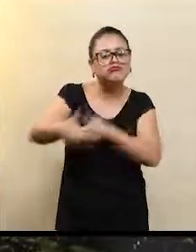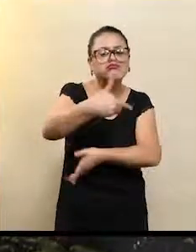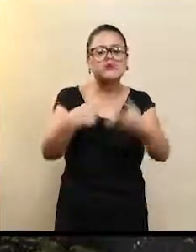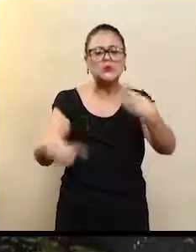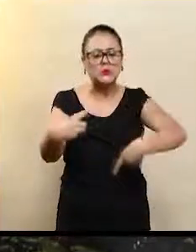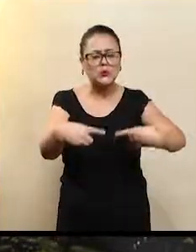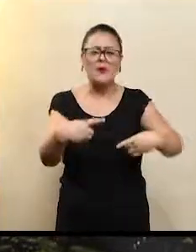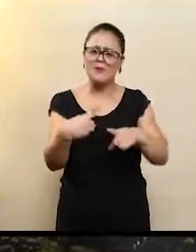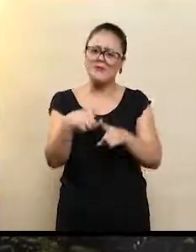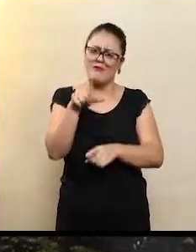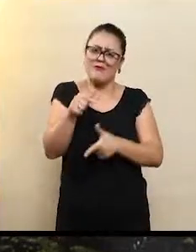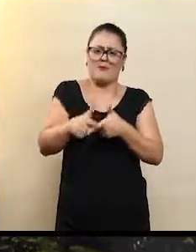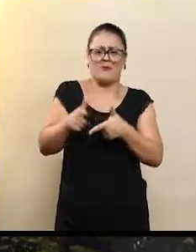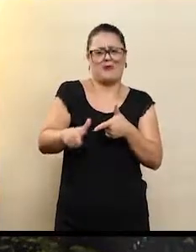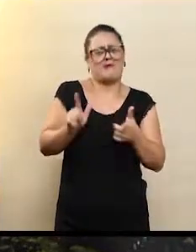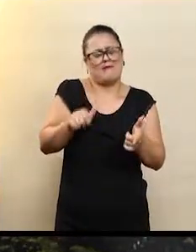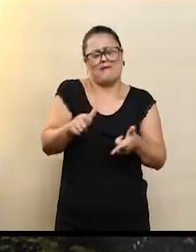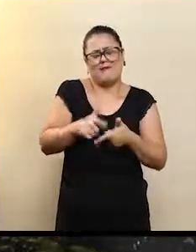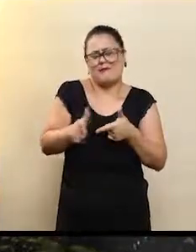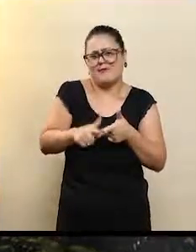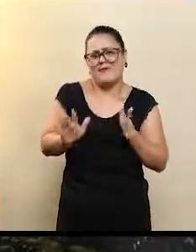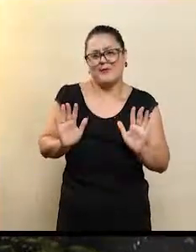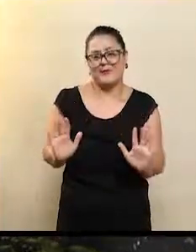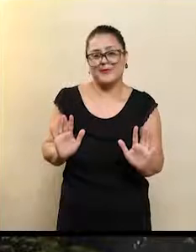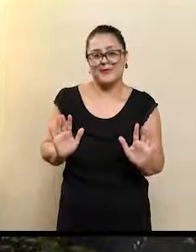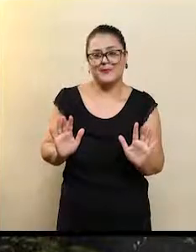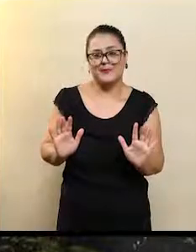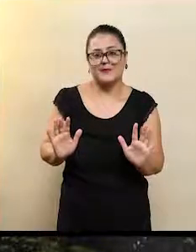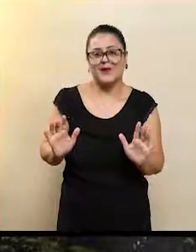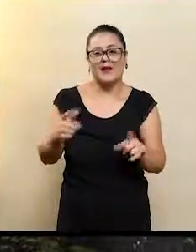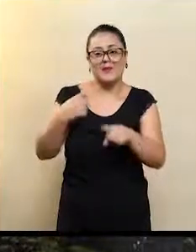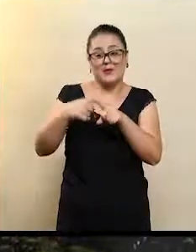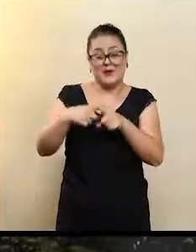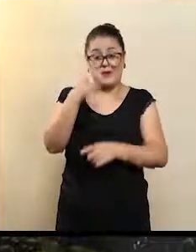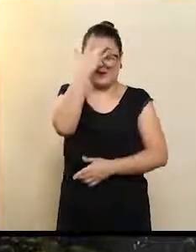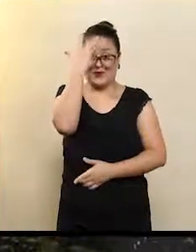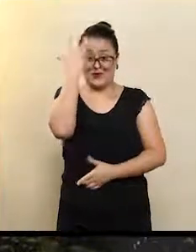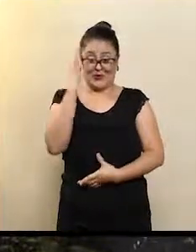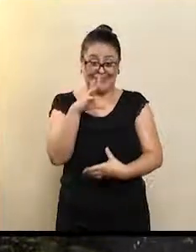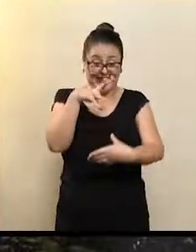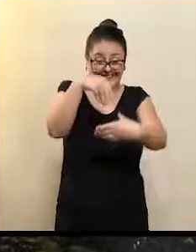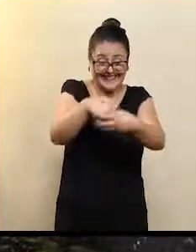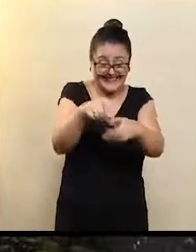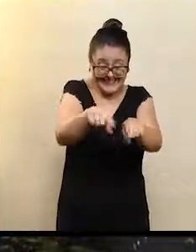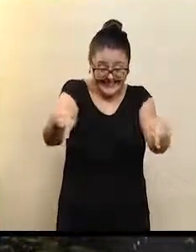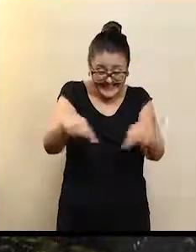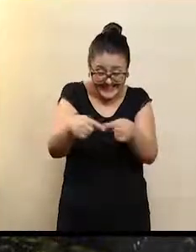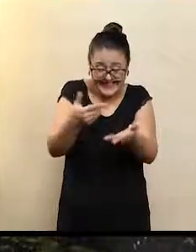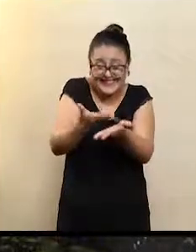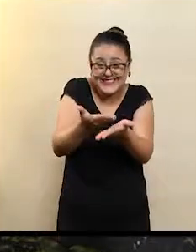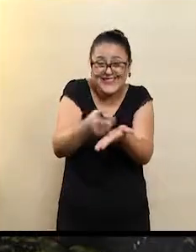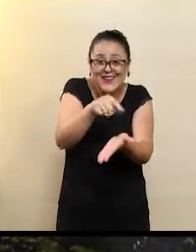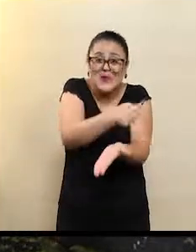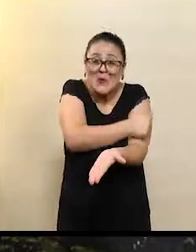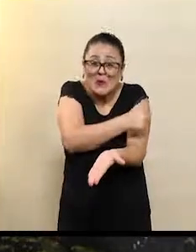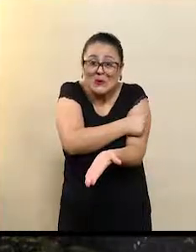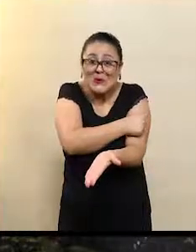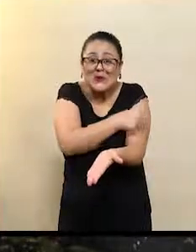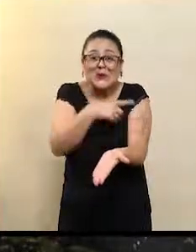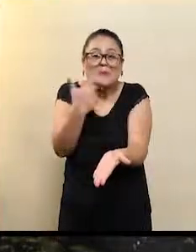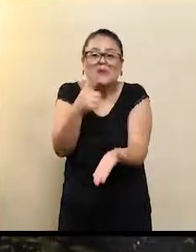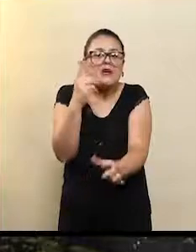um problema, né? É um problema. Um indivíduo que está em uma sala de aula que tem uma surdez não diagnosticada, por exemplo,